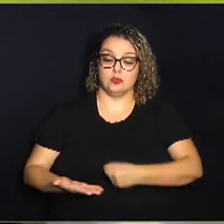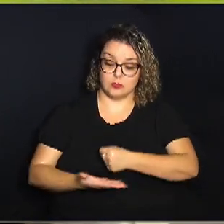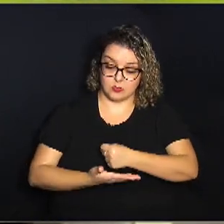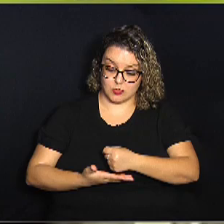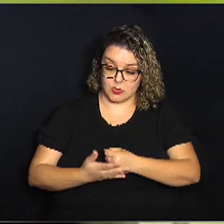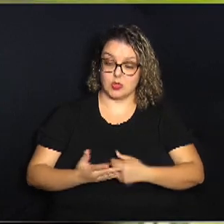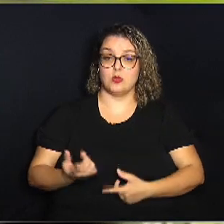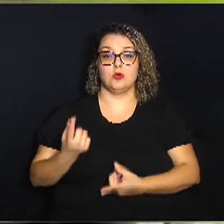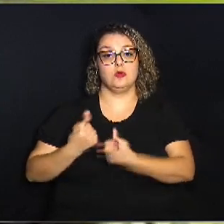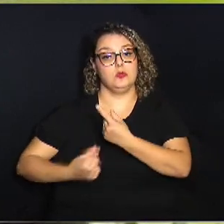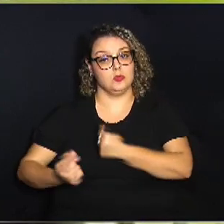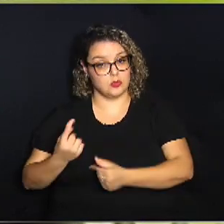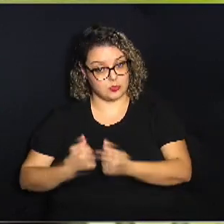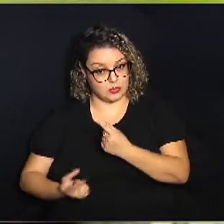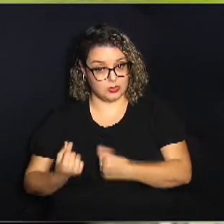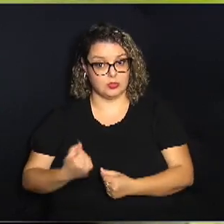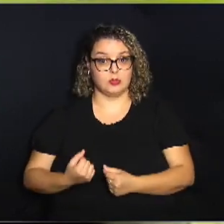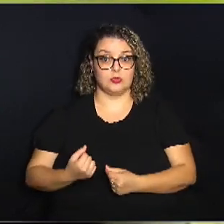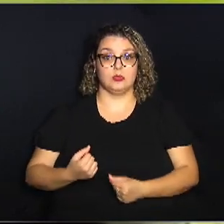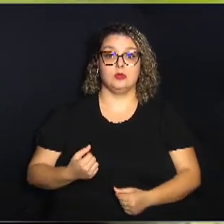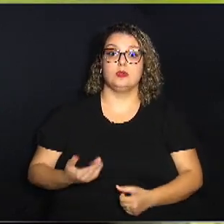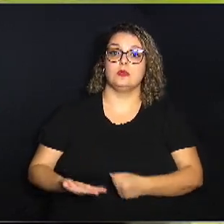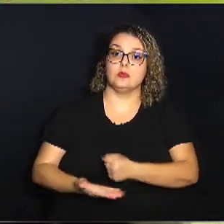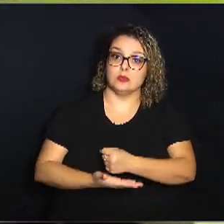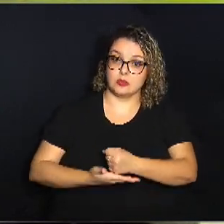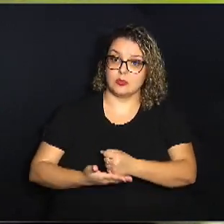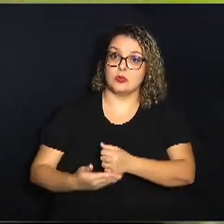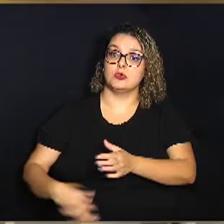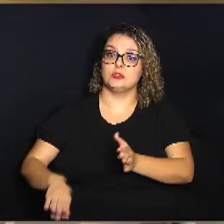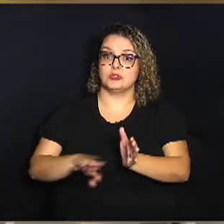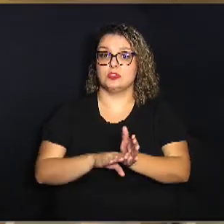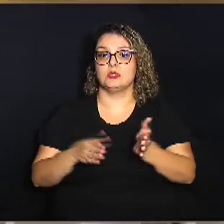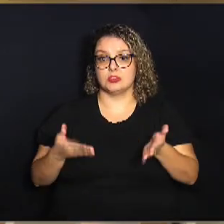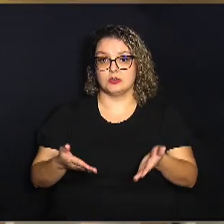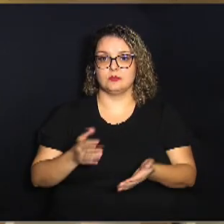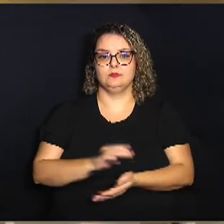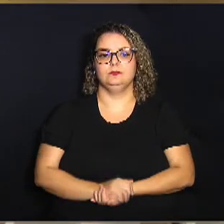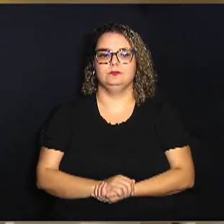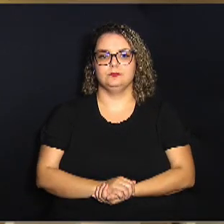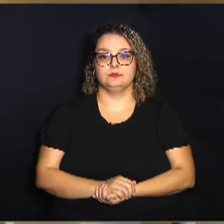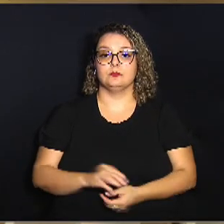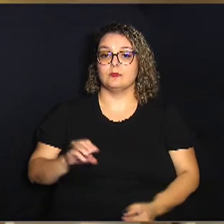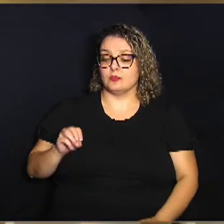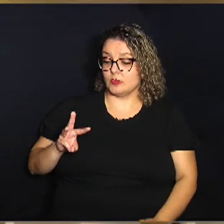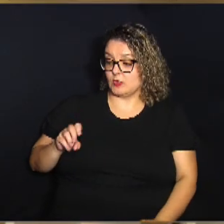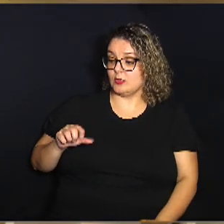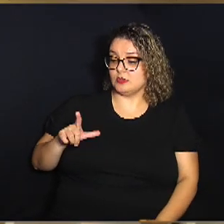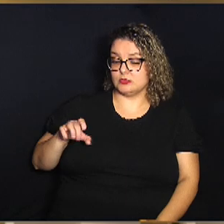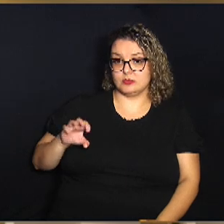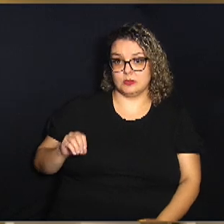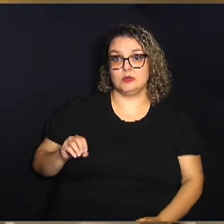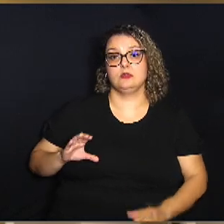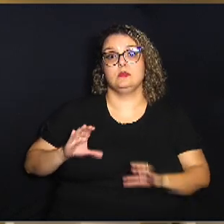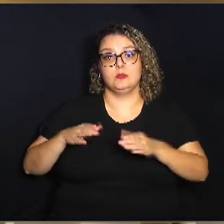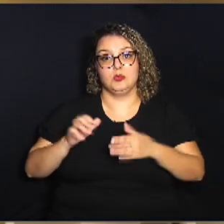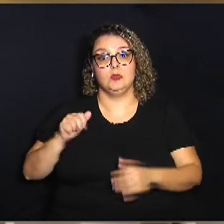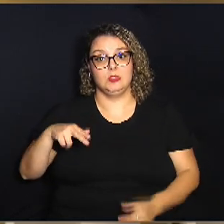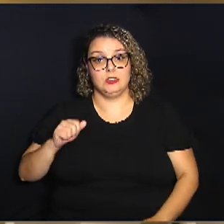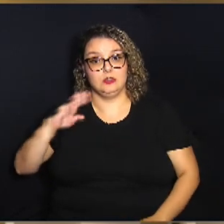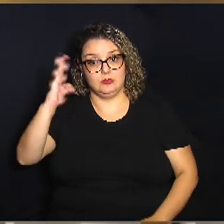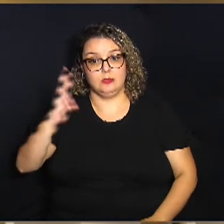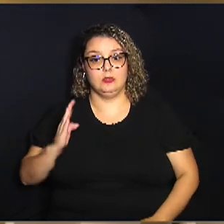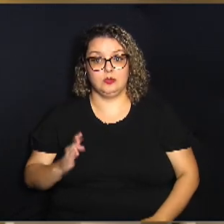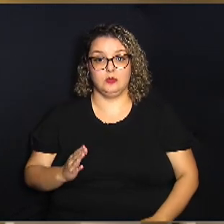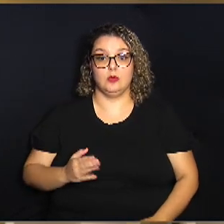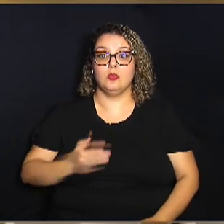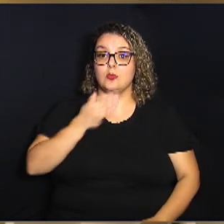financeiro que foi a base que nos trouxe até aqui O Osvaldo tem sido para o grupo na Brasil um homem segundo